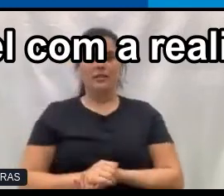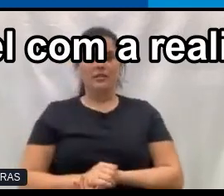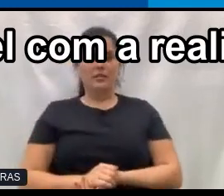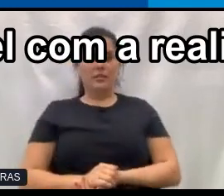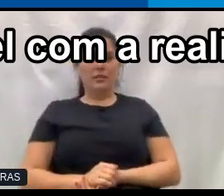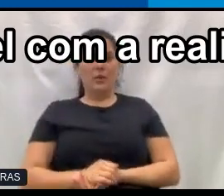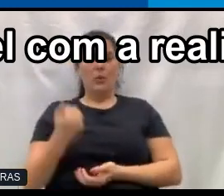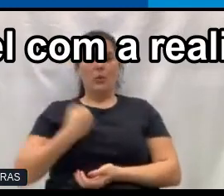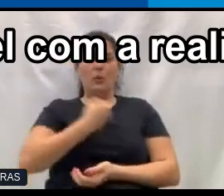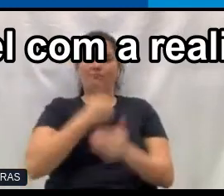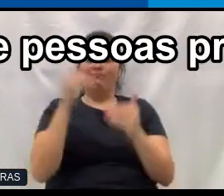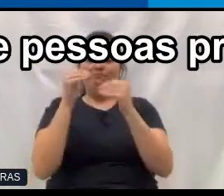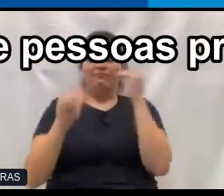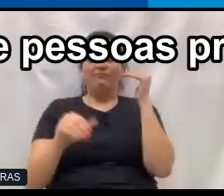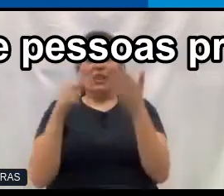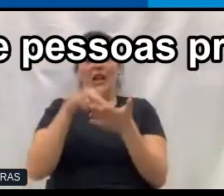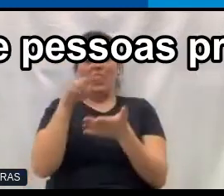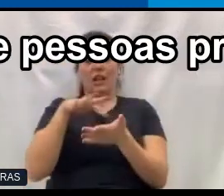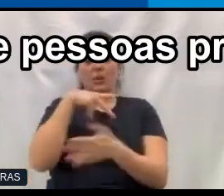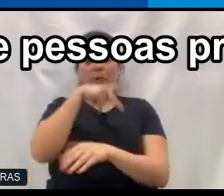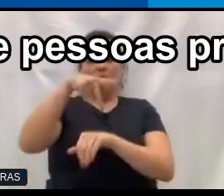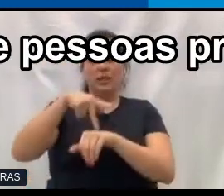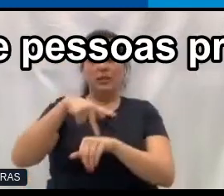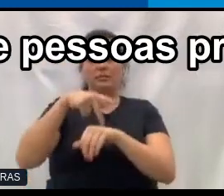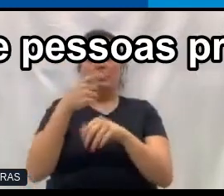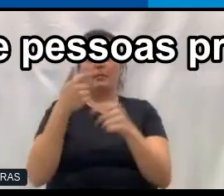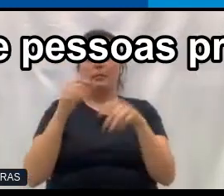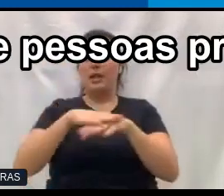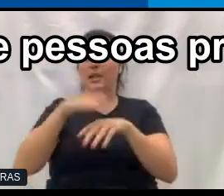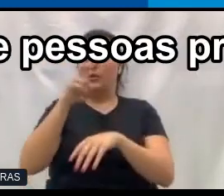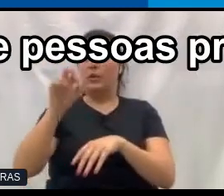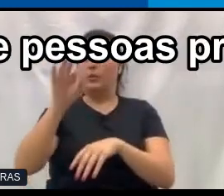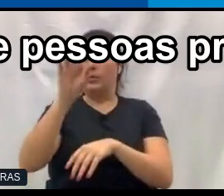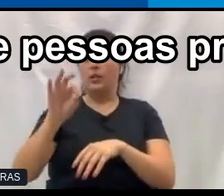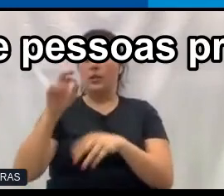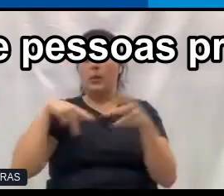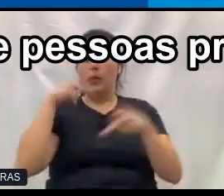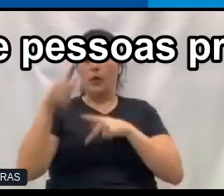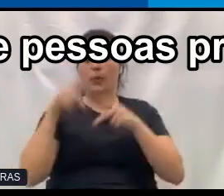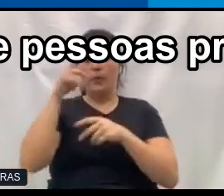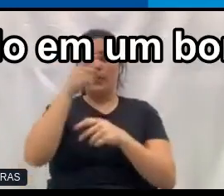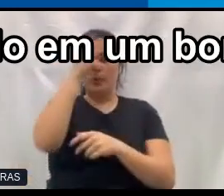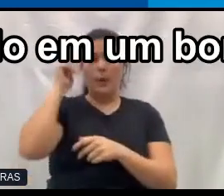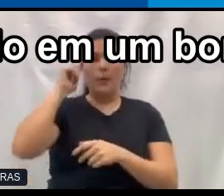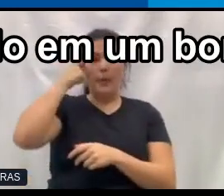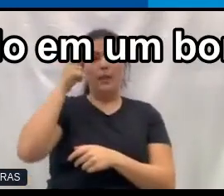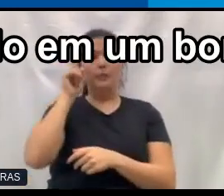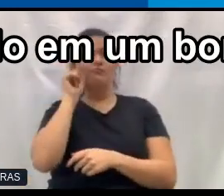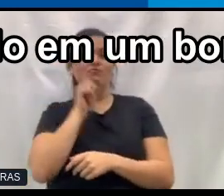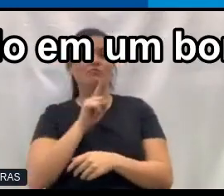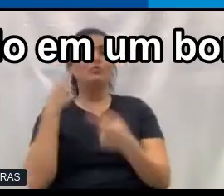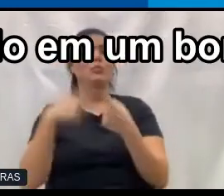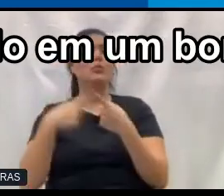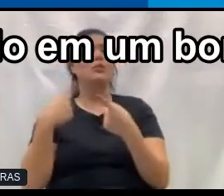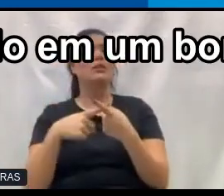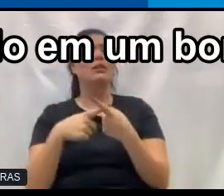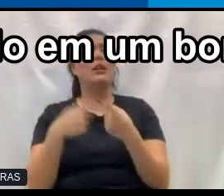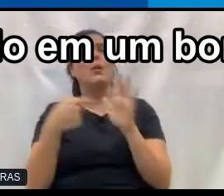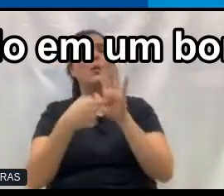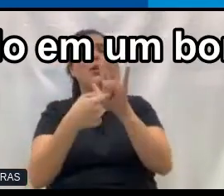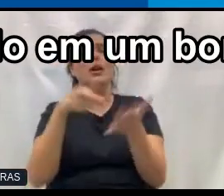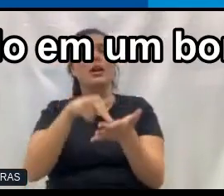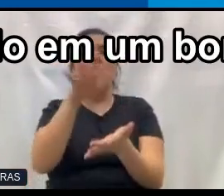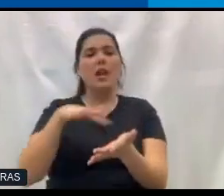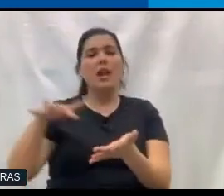incompatível com a realidade do país. Se mais de 50% da população é de pessoas pretas ou pardas, por que isso não está se refletindo num borde